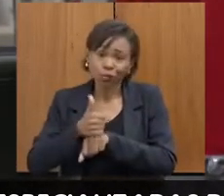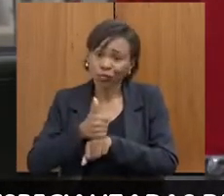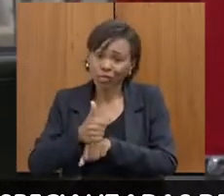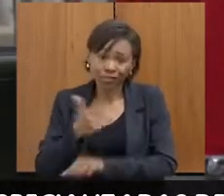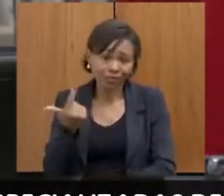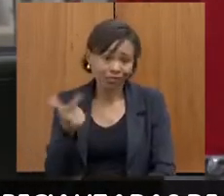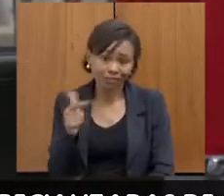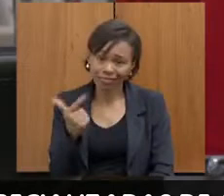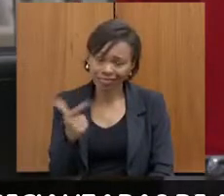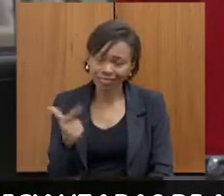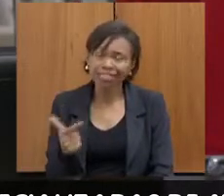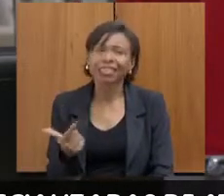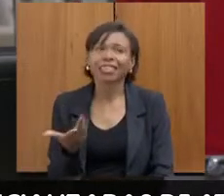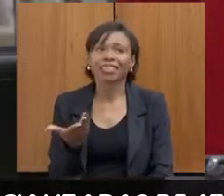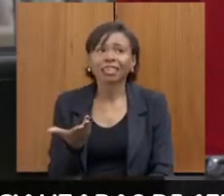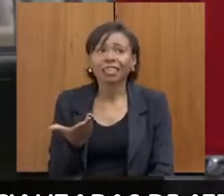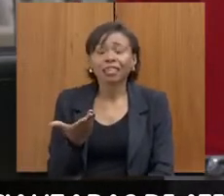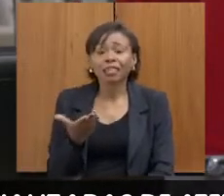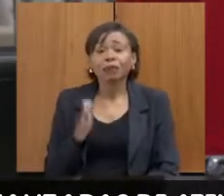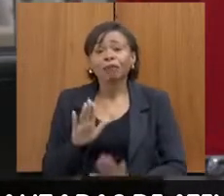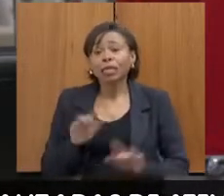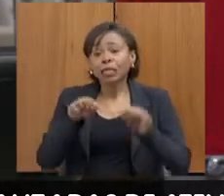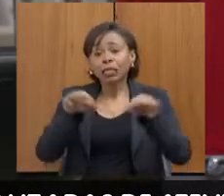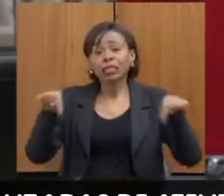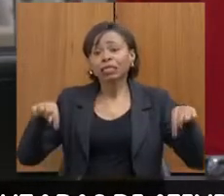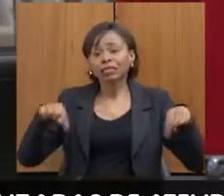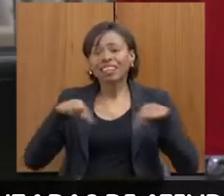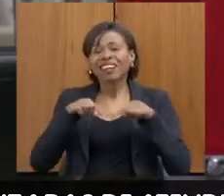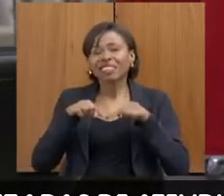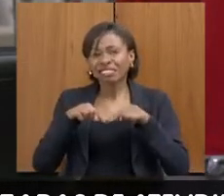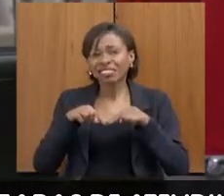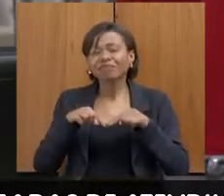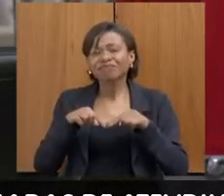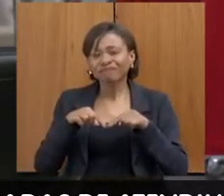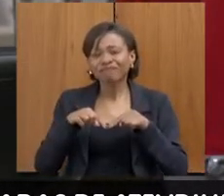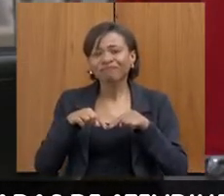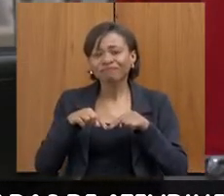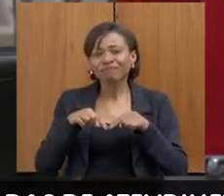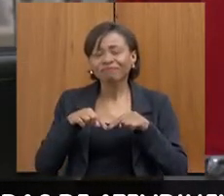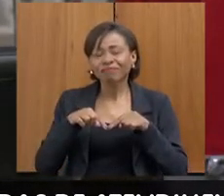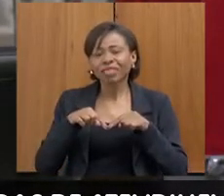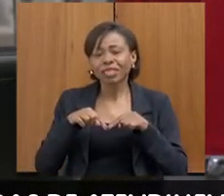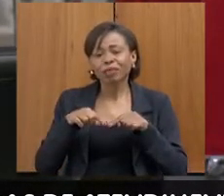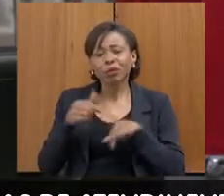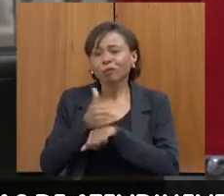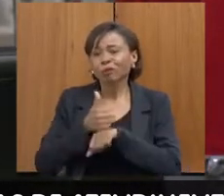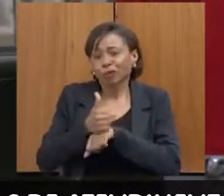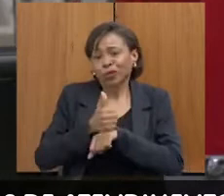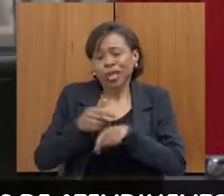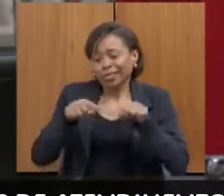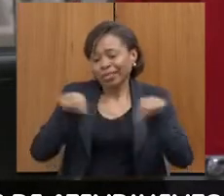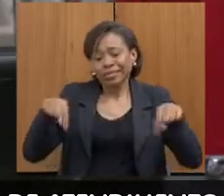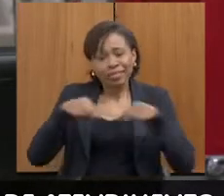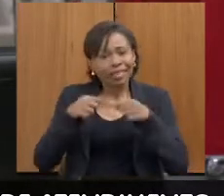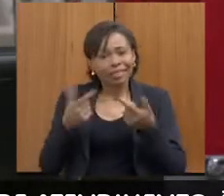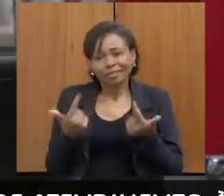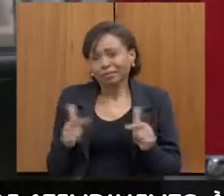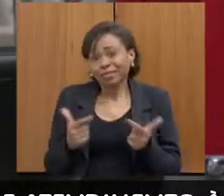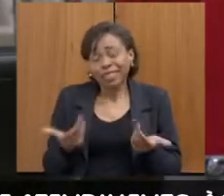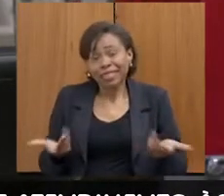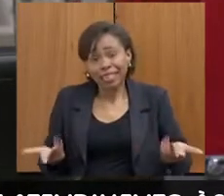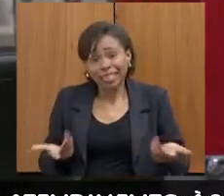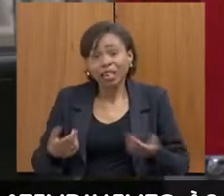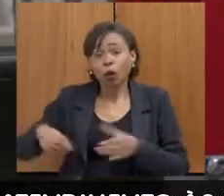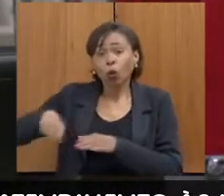equipe. Mas, ao mesmo tempo, gente não teria nenhuma sala para colocar essa equipe. Não temos uma sala para os estagiários, a nossa cozinha é